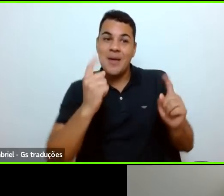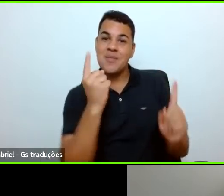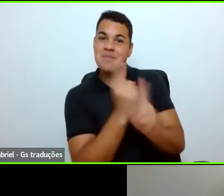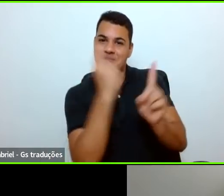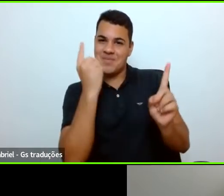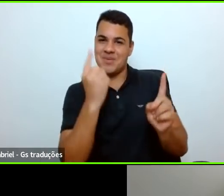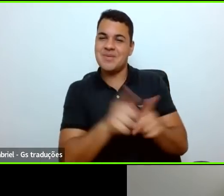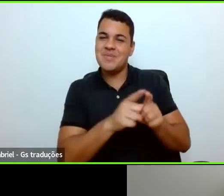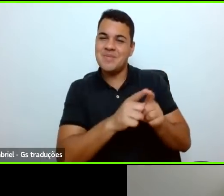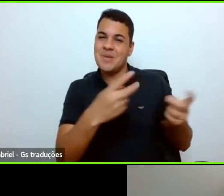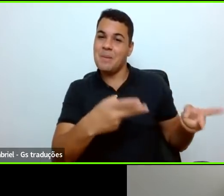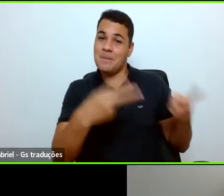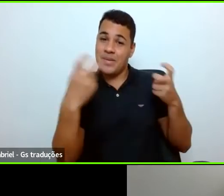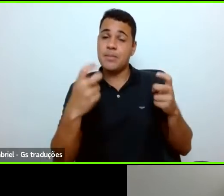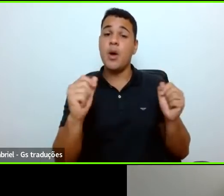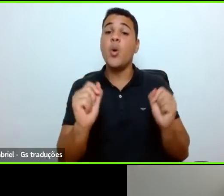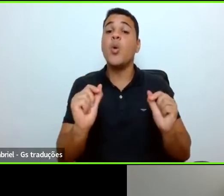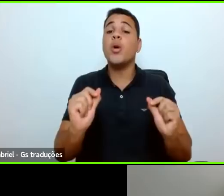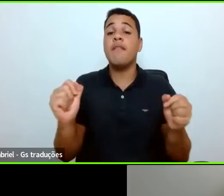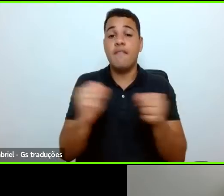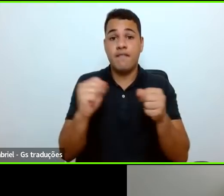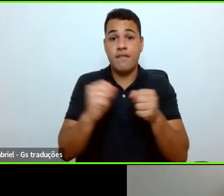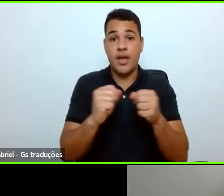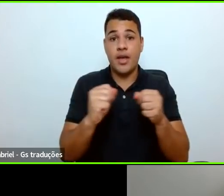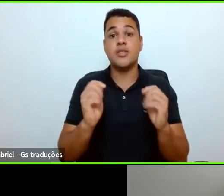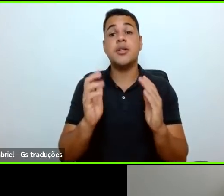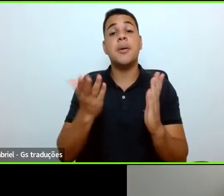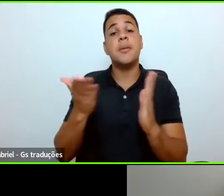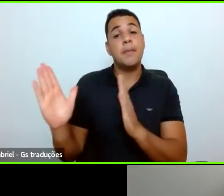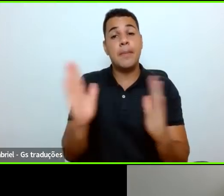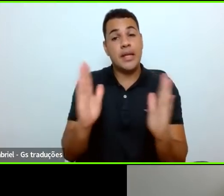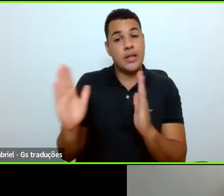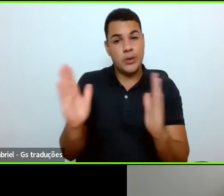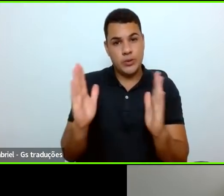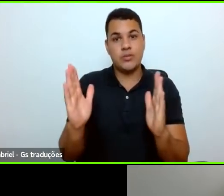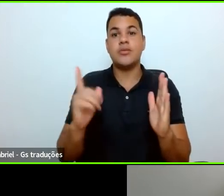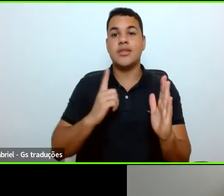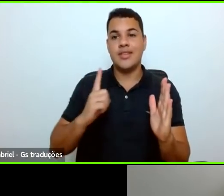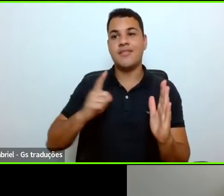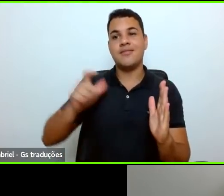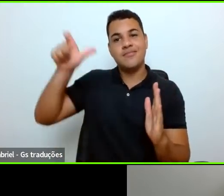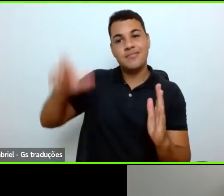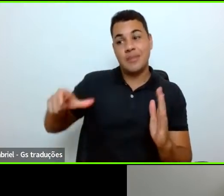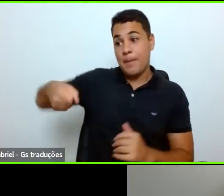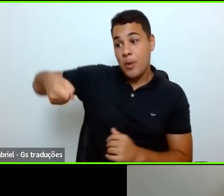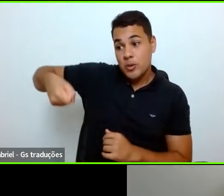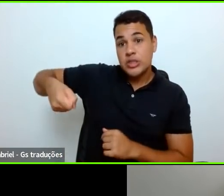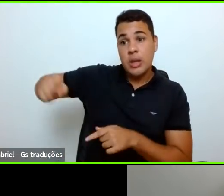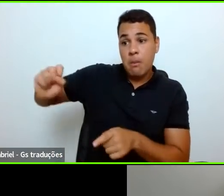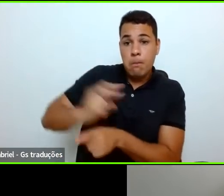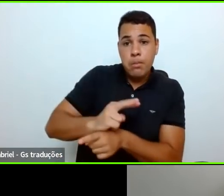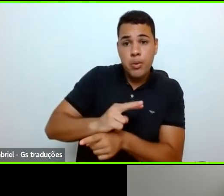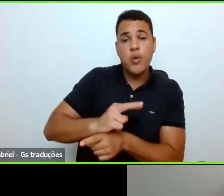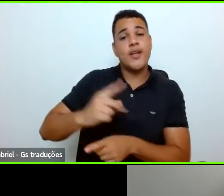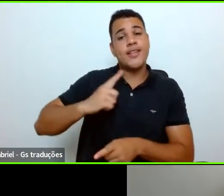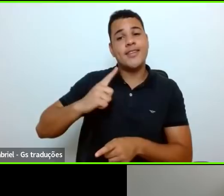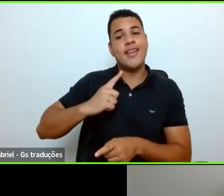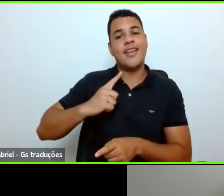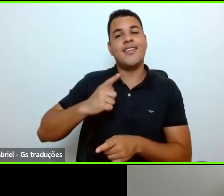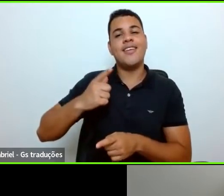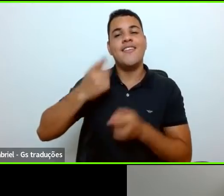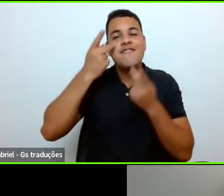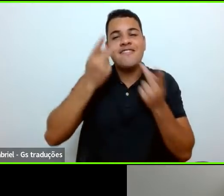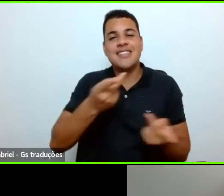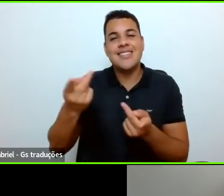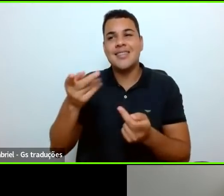durante a presença do bolsista na instituição, são as visitas guiadas, para